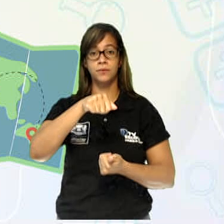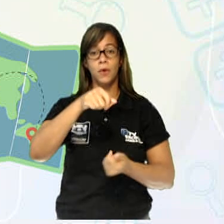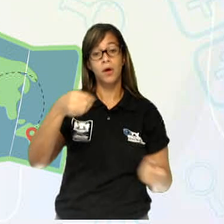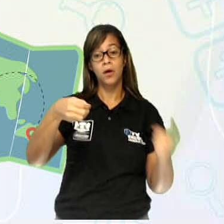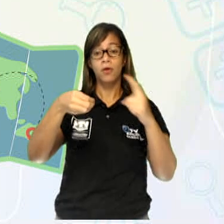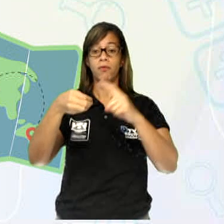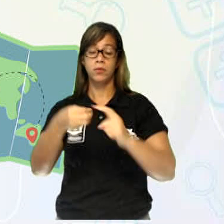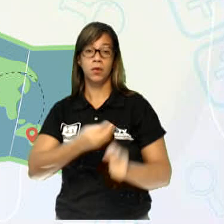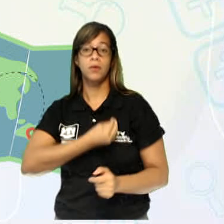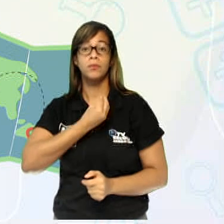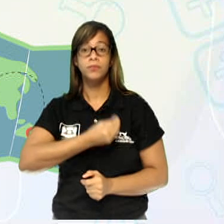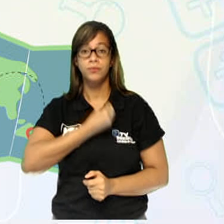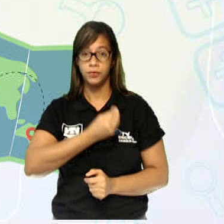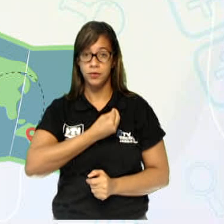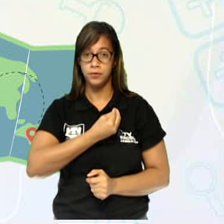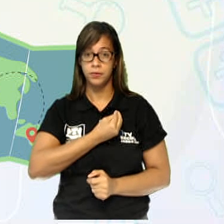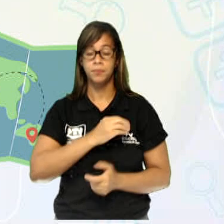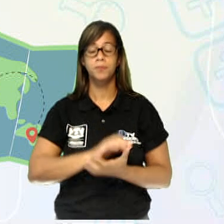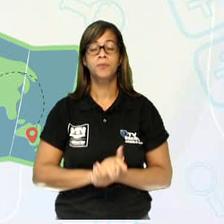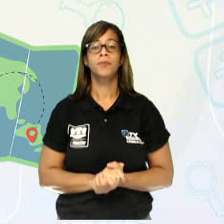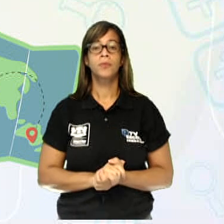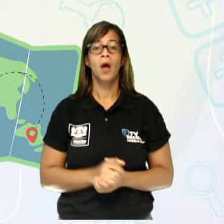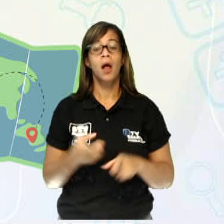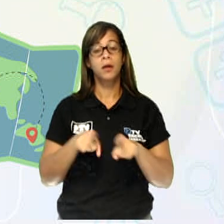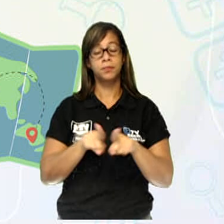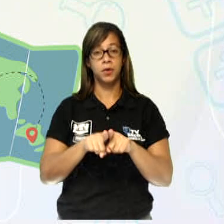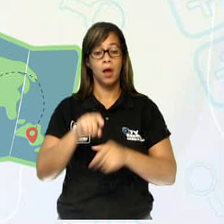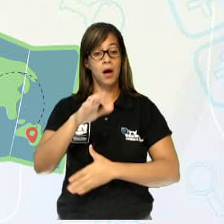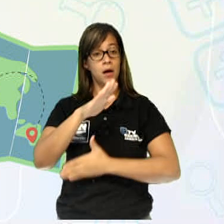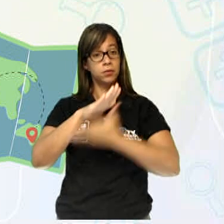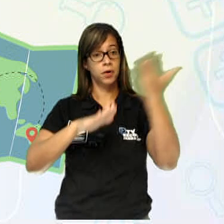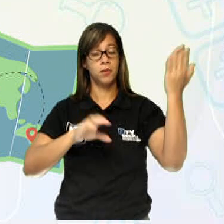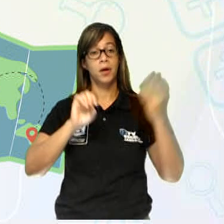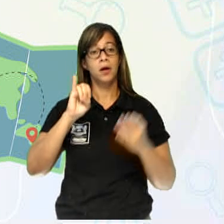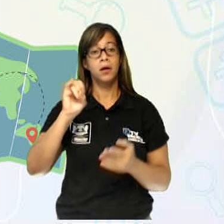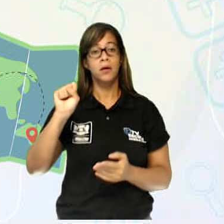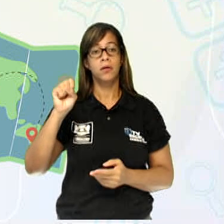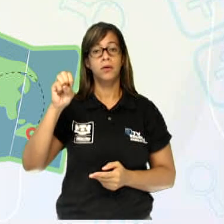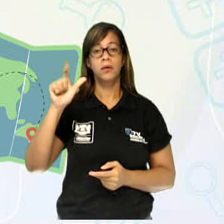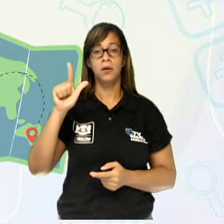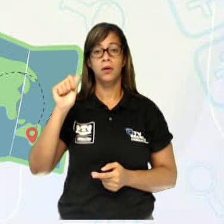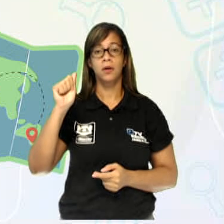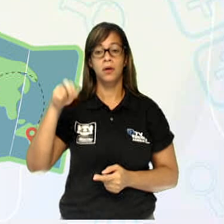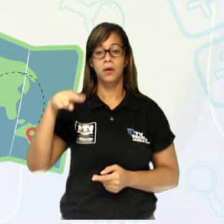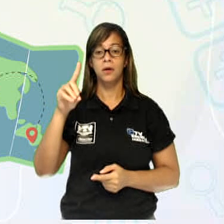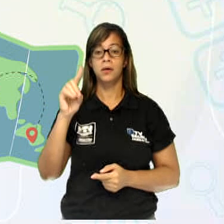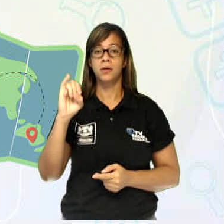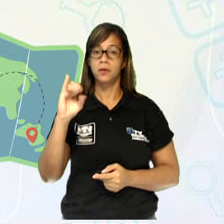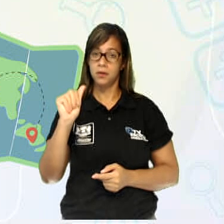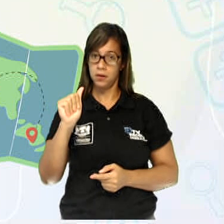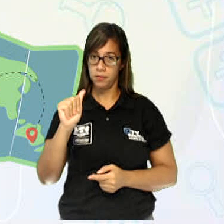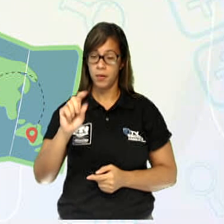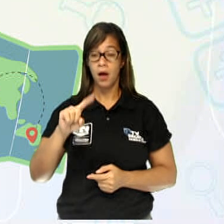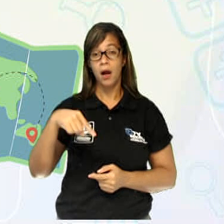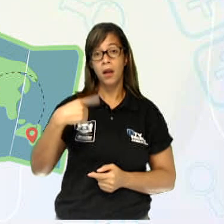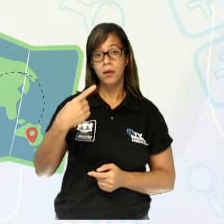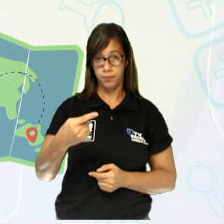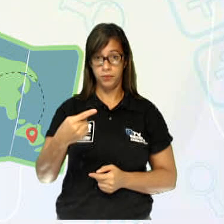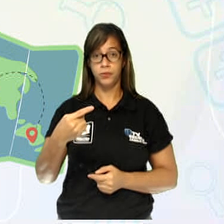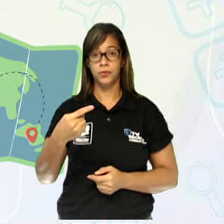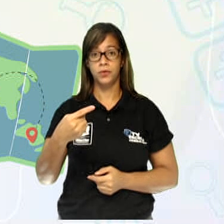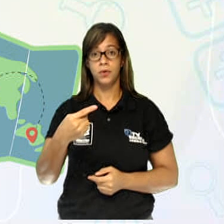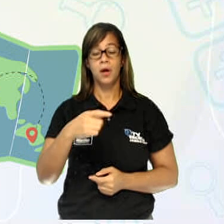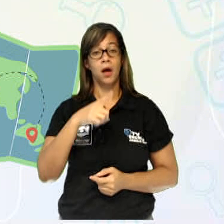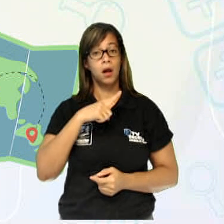aventura. Nós temos aí, logo depois disso, a viagem para a Islândia. Depois, eles contratam um guia, que é Hans ou João,